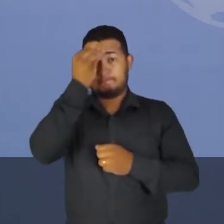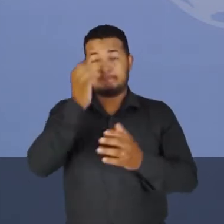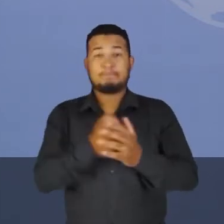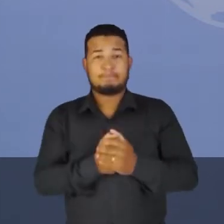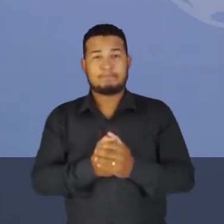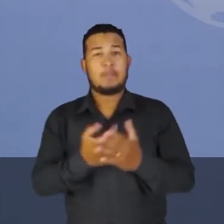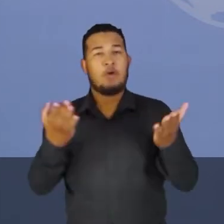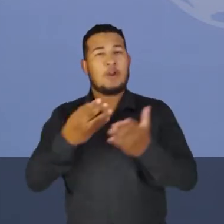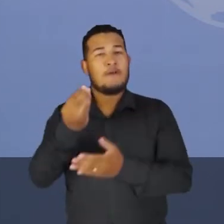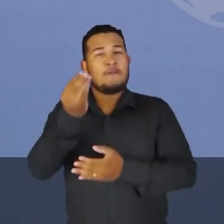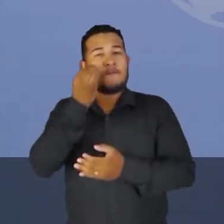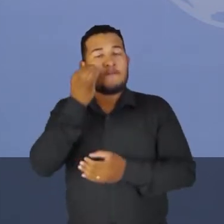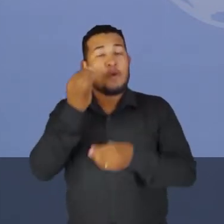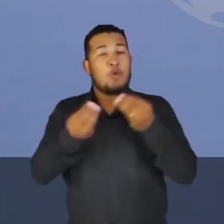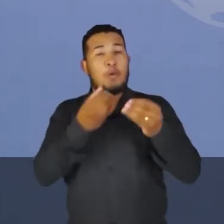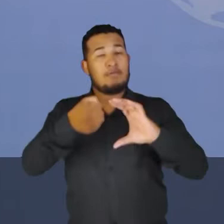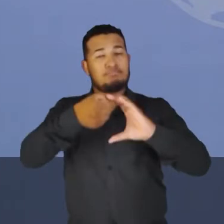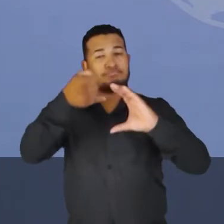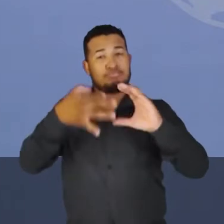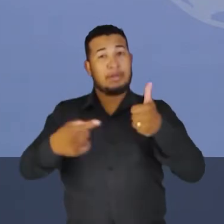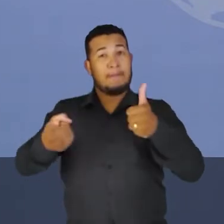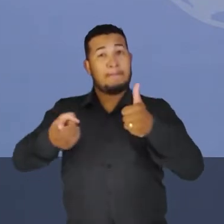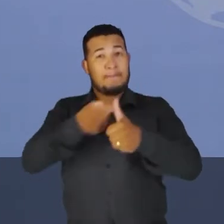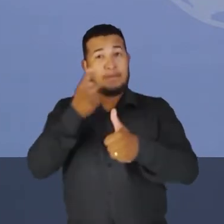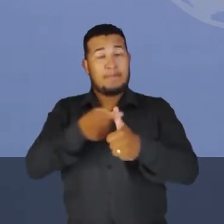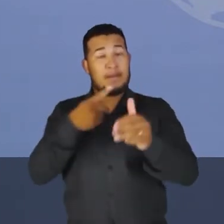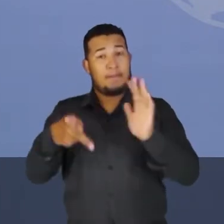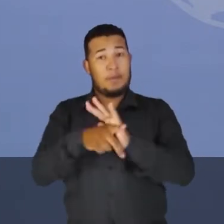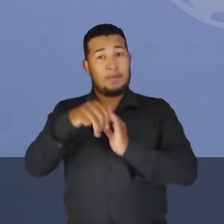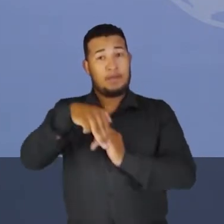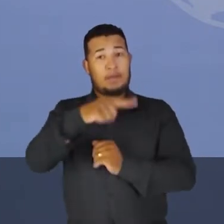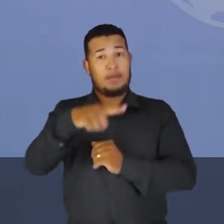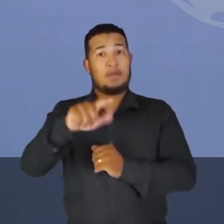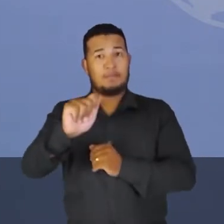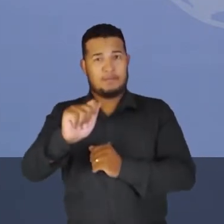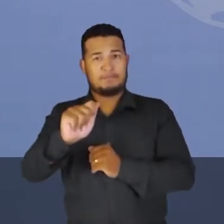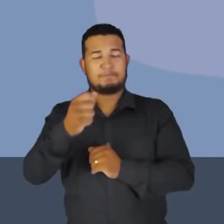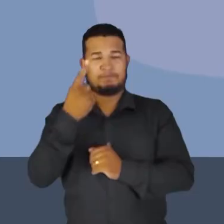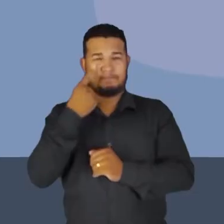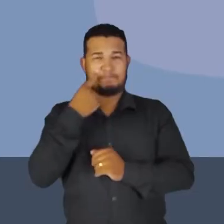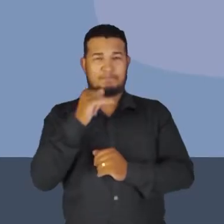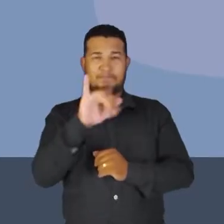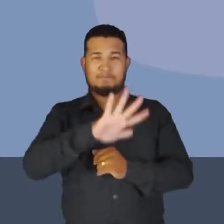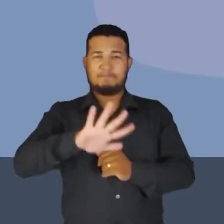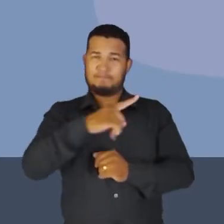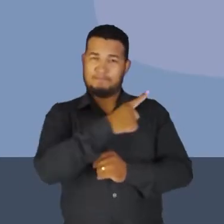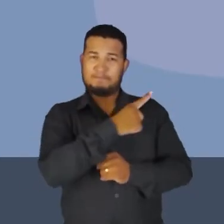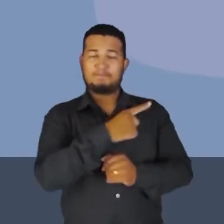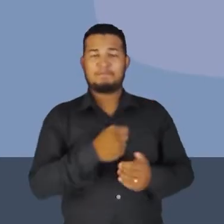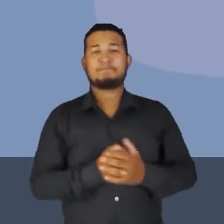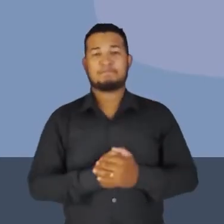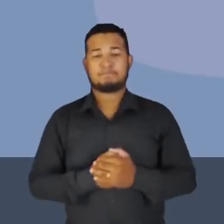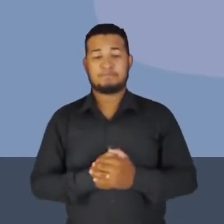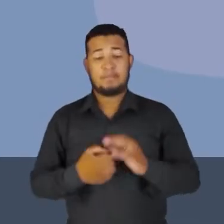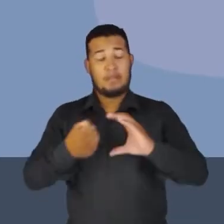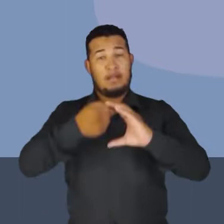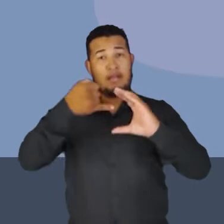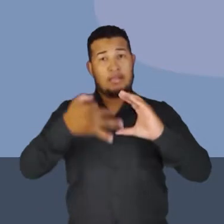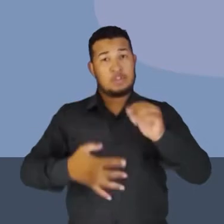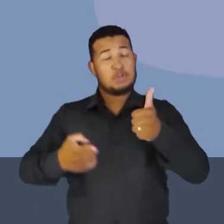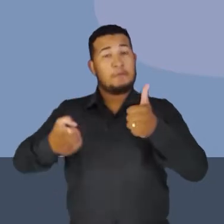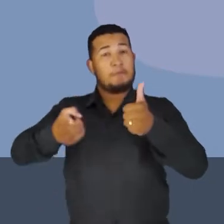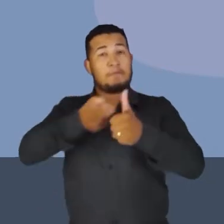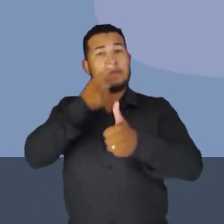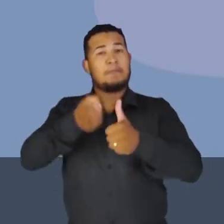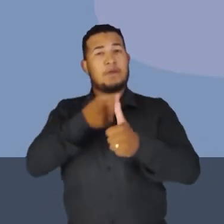dar uma olhada na primeira propriedade de um imã. Vamos voltar à imagem? A primeira propriedade de um